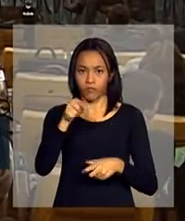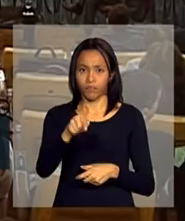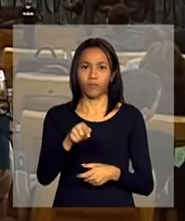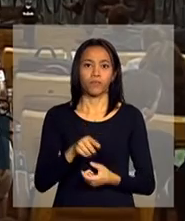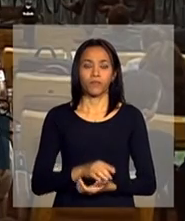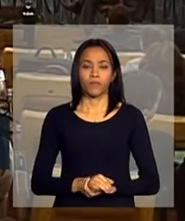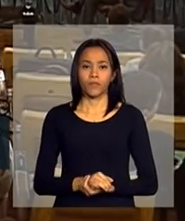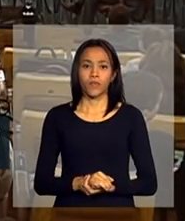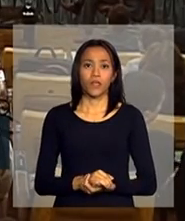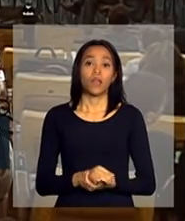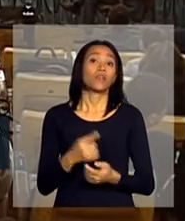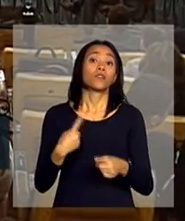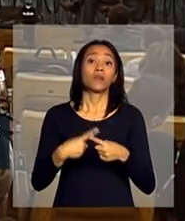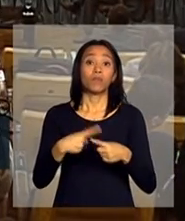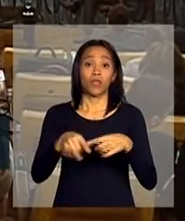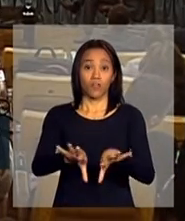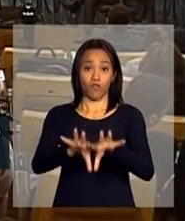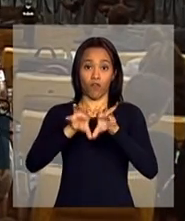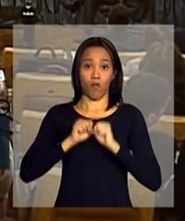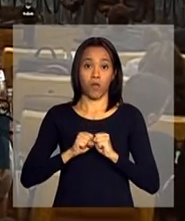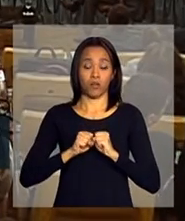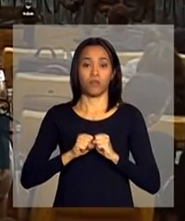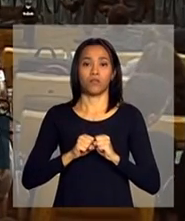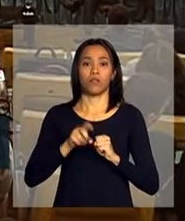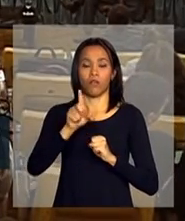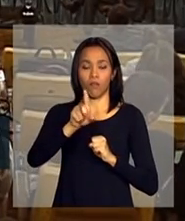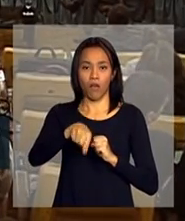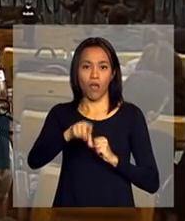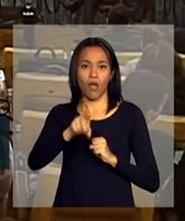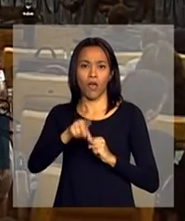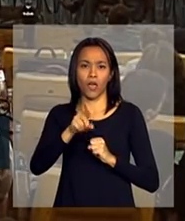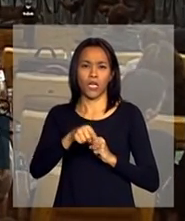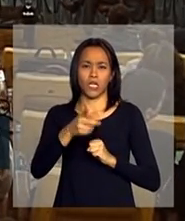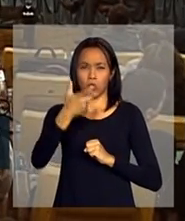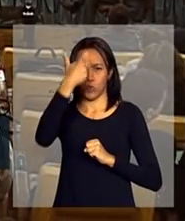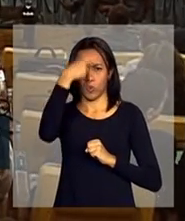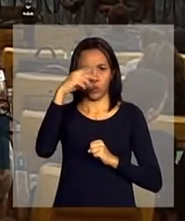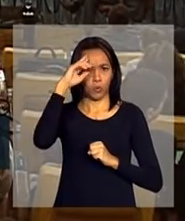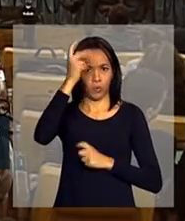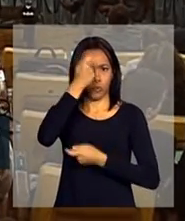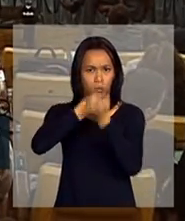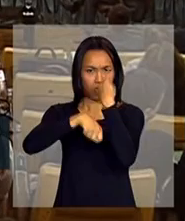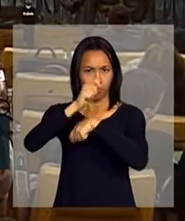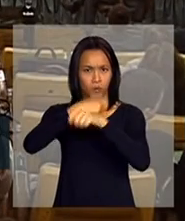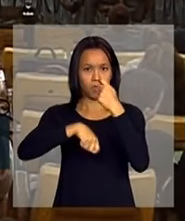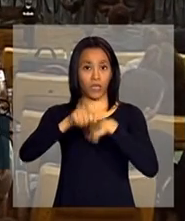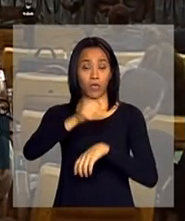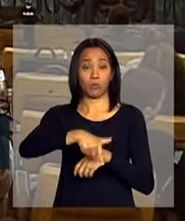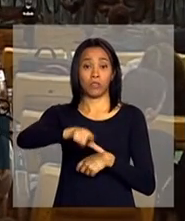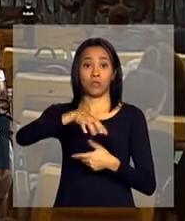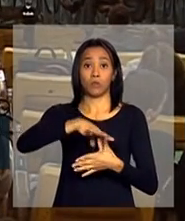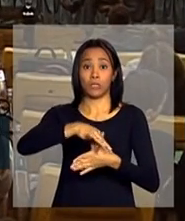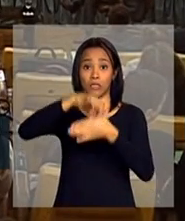A escolaridade mais alta são suspeitos adicionais entre os empreendedores, são os líderes do IDH,